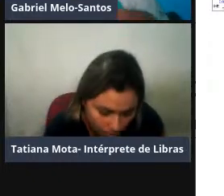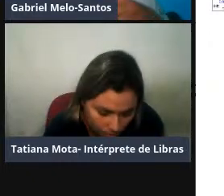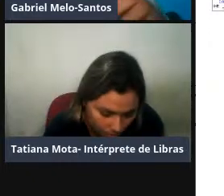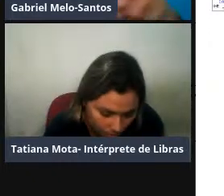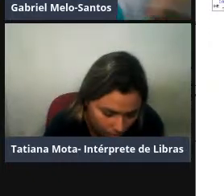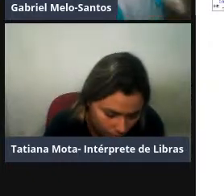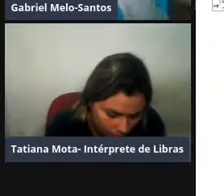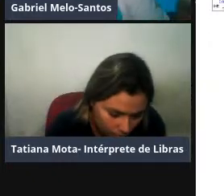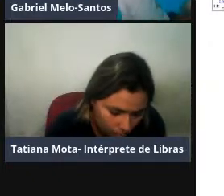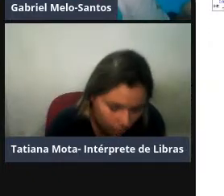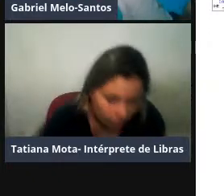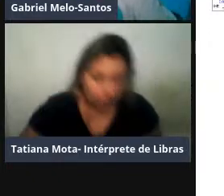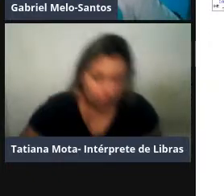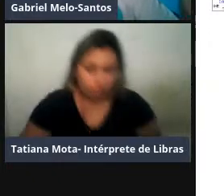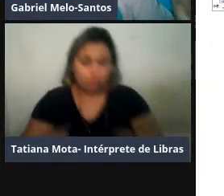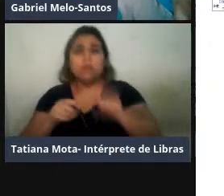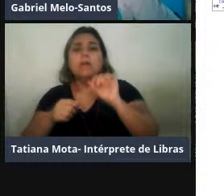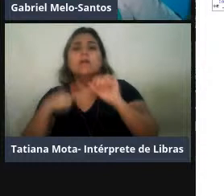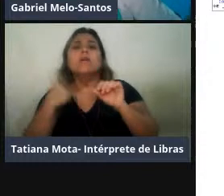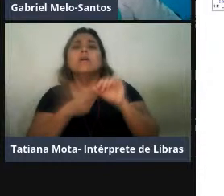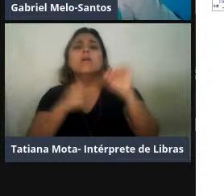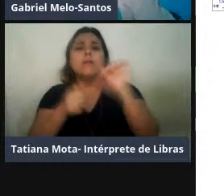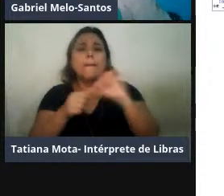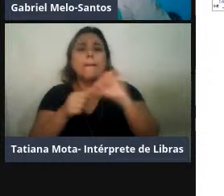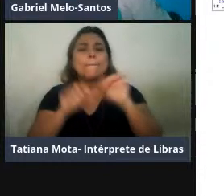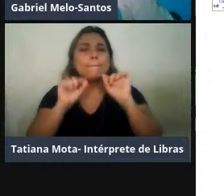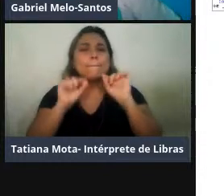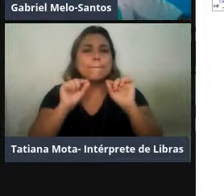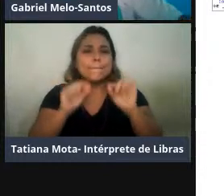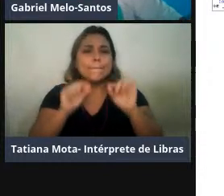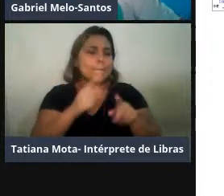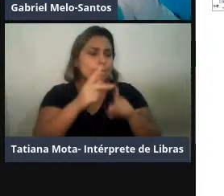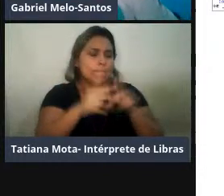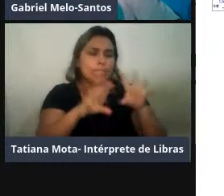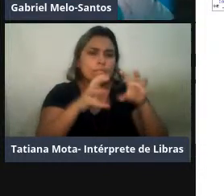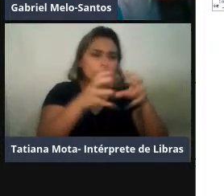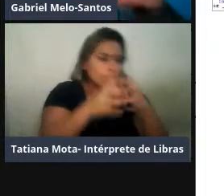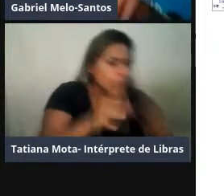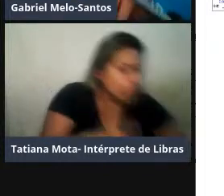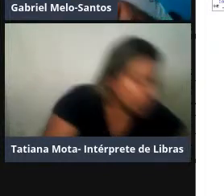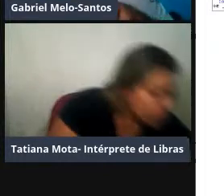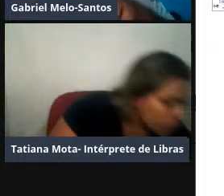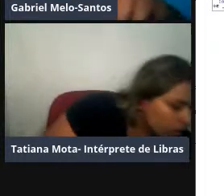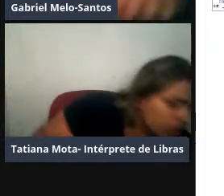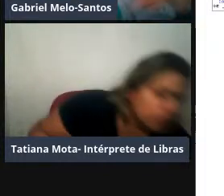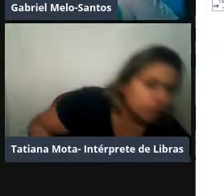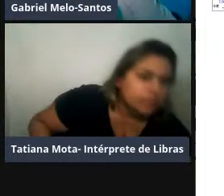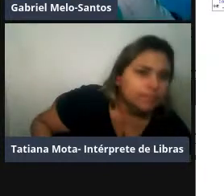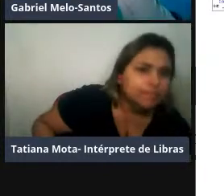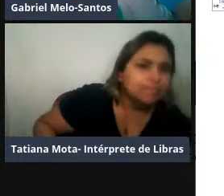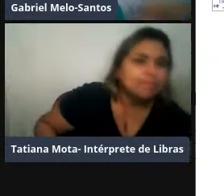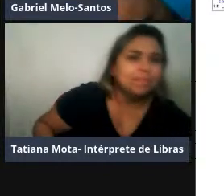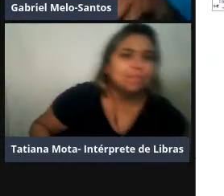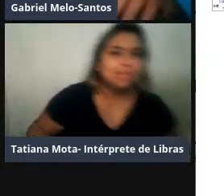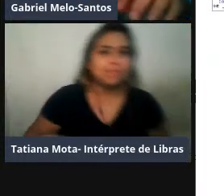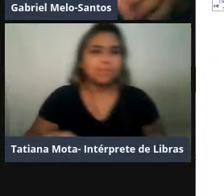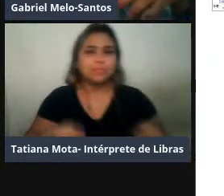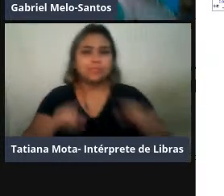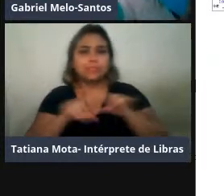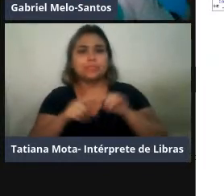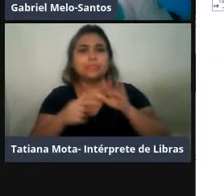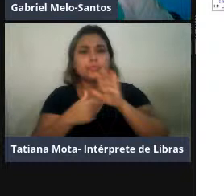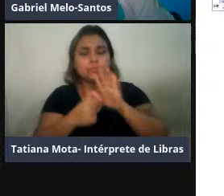então o que é que a gente fez para cada população separada, a gente fez uma análise local, uma para parar, uma para Santa Catarina, e uma para Costa Rica,